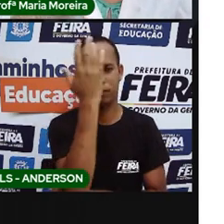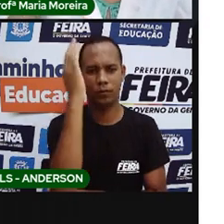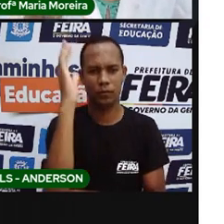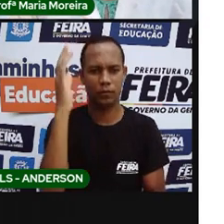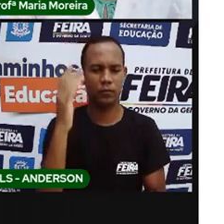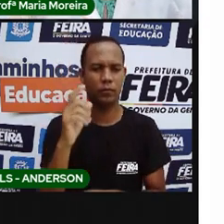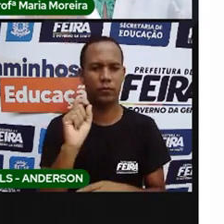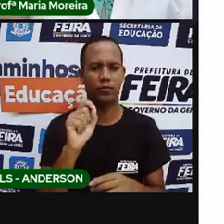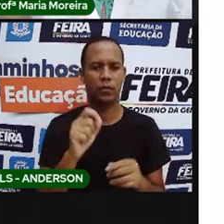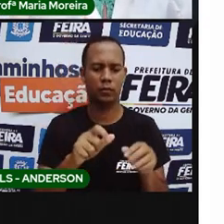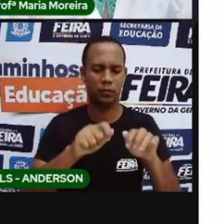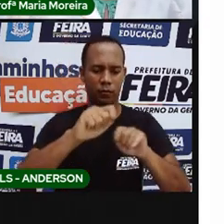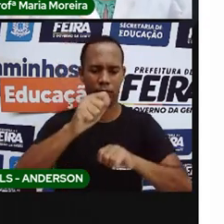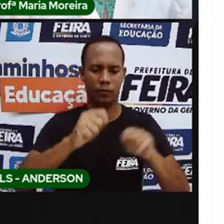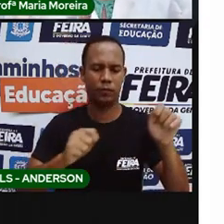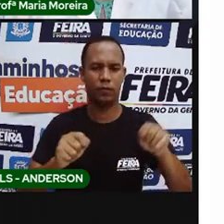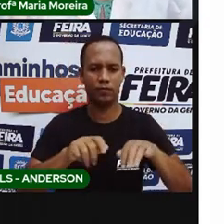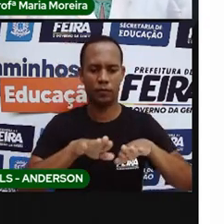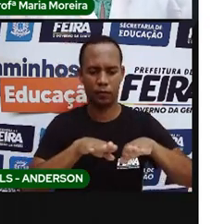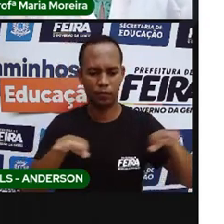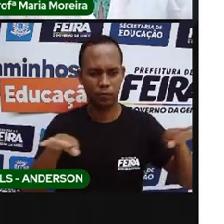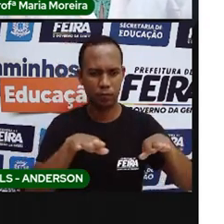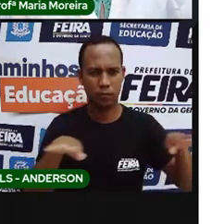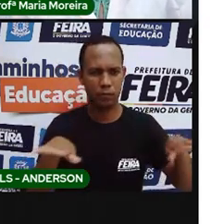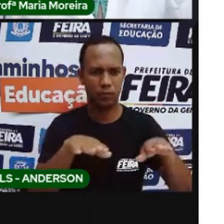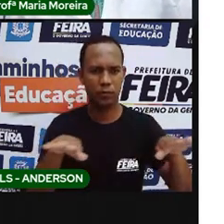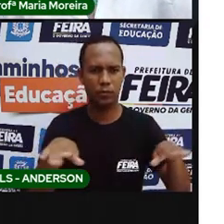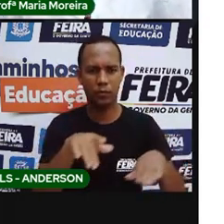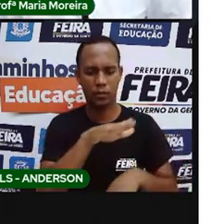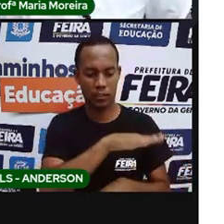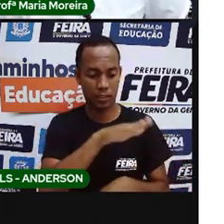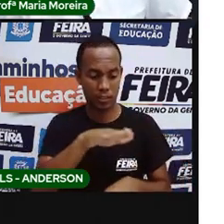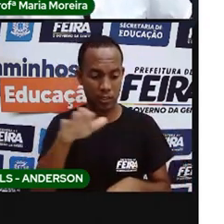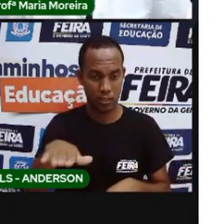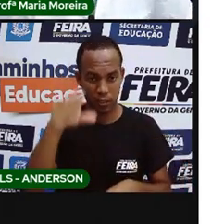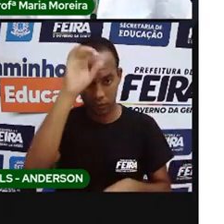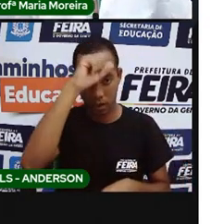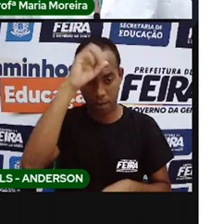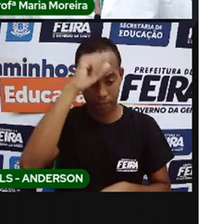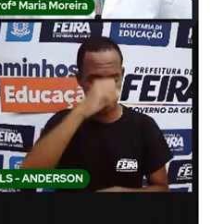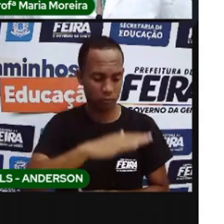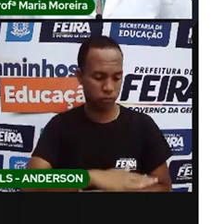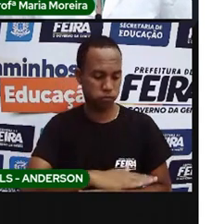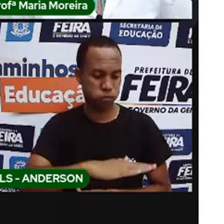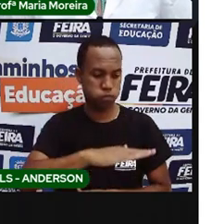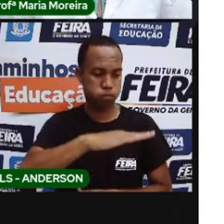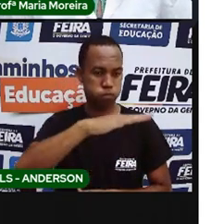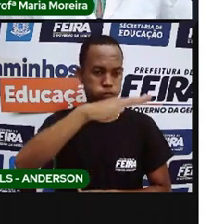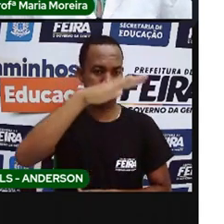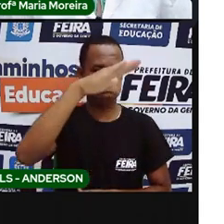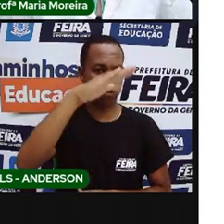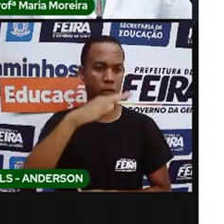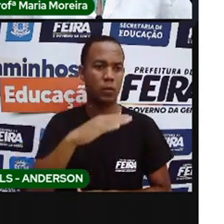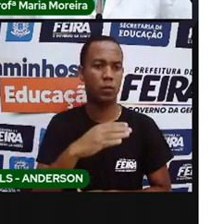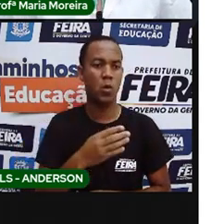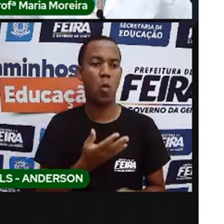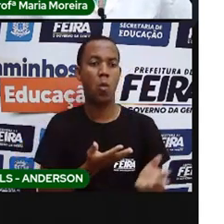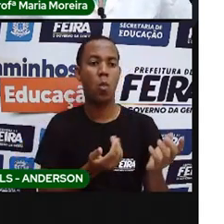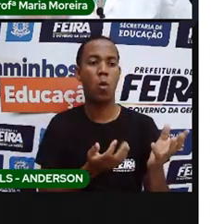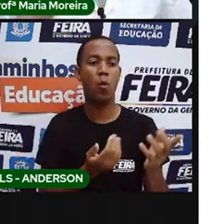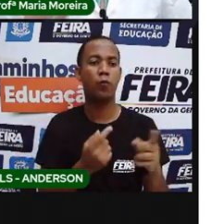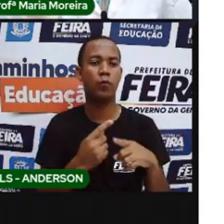vão trançar para fazer esteira, para fazer peixe. Bom, essas crianças, elas aprendem isso, né? Desde bem novinhas. Por quê?